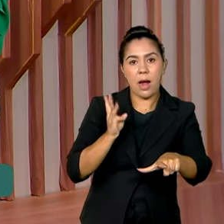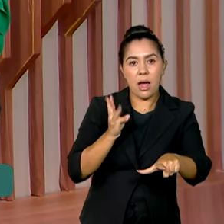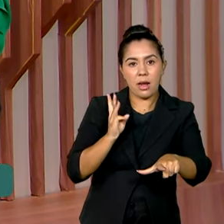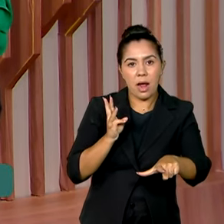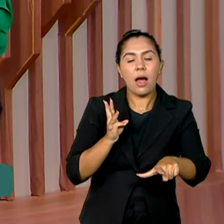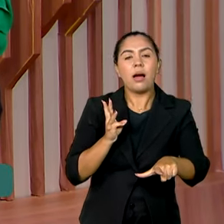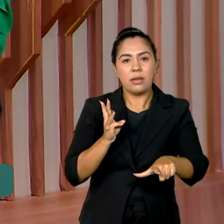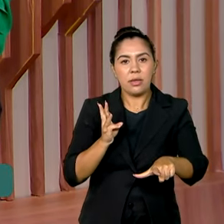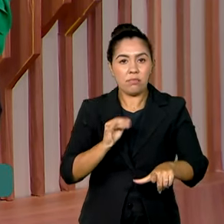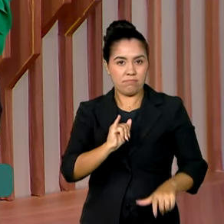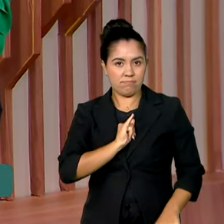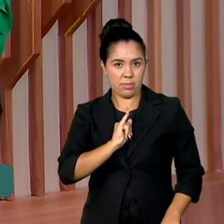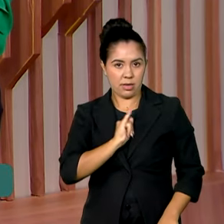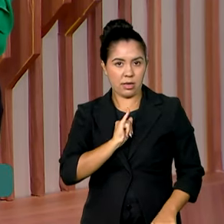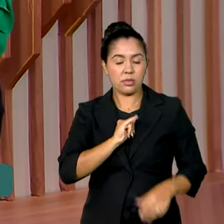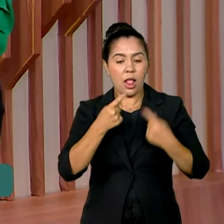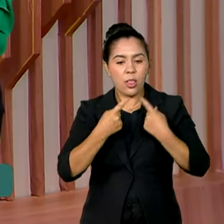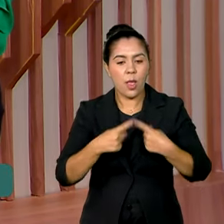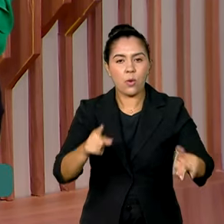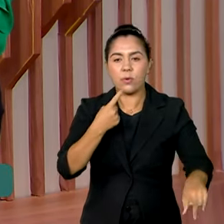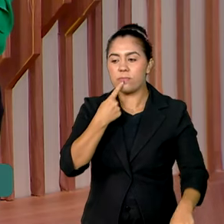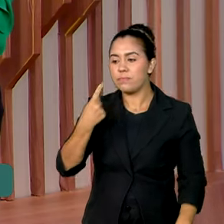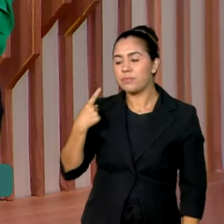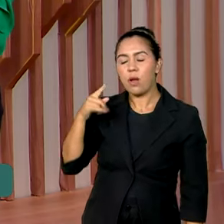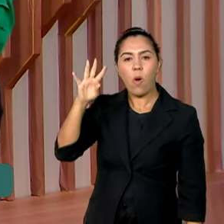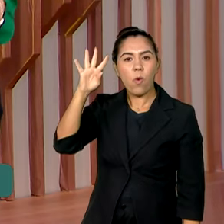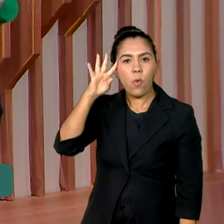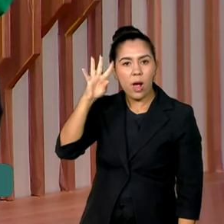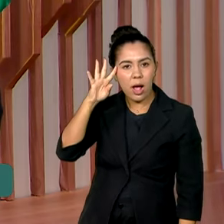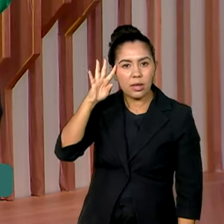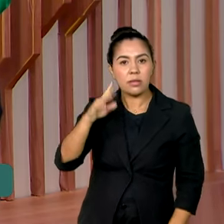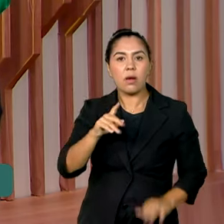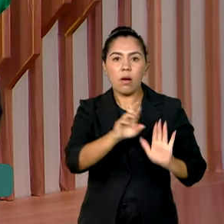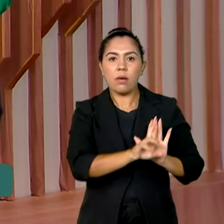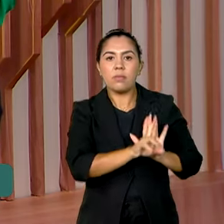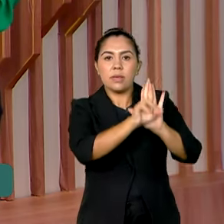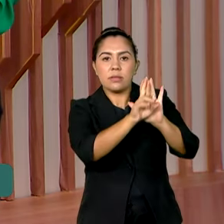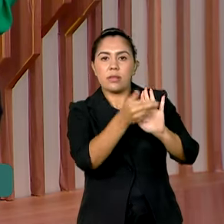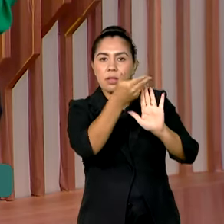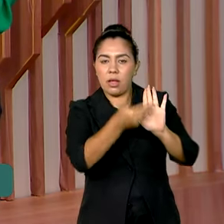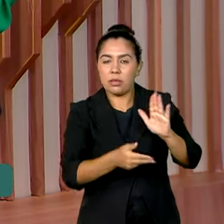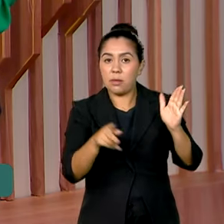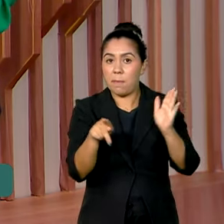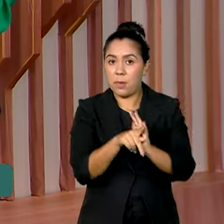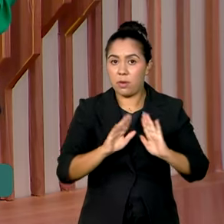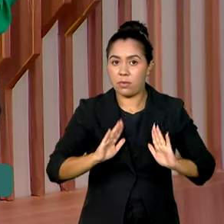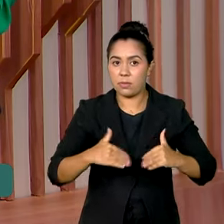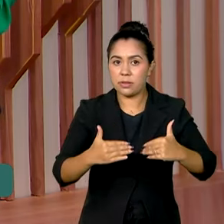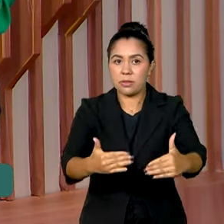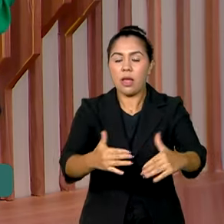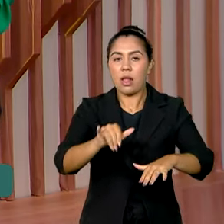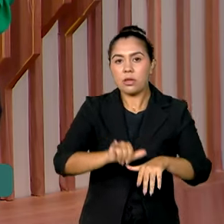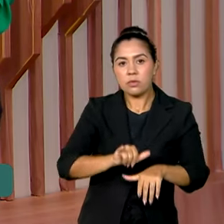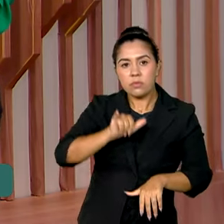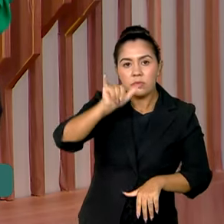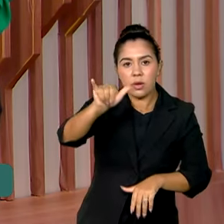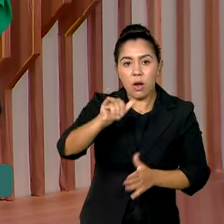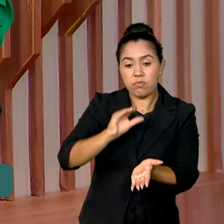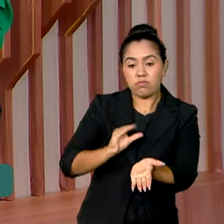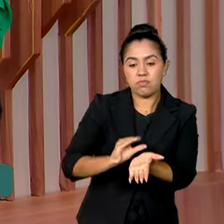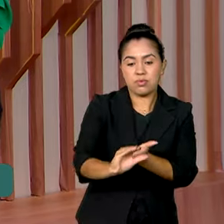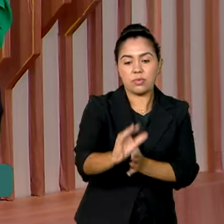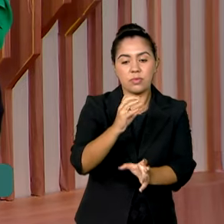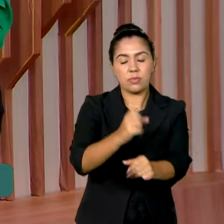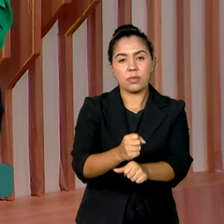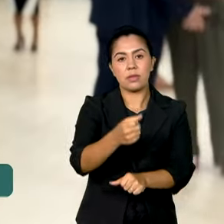quarta-feira. De acordo com o ministro de Portos e Aeroportos, que esteve na entrega das obras, foram investidos 60 milhões